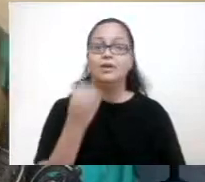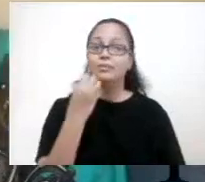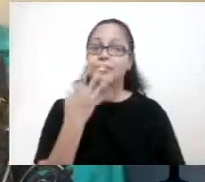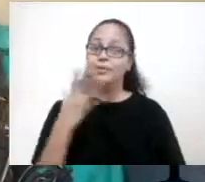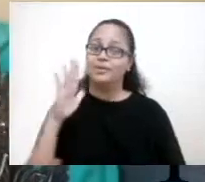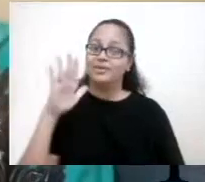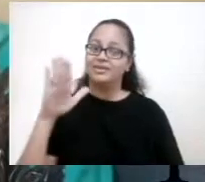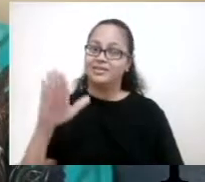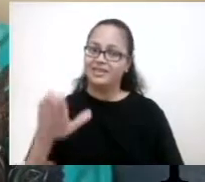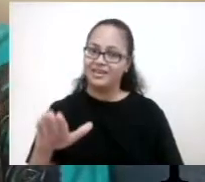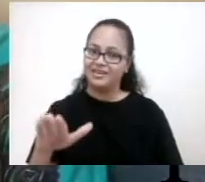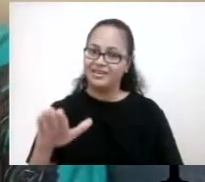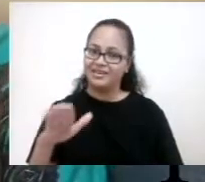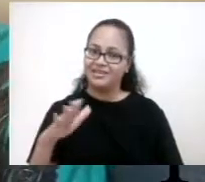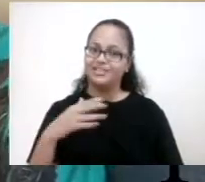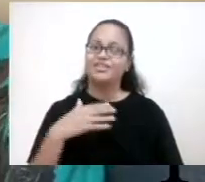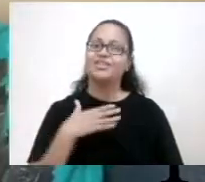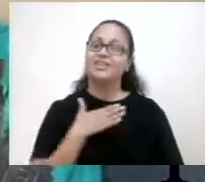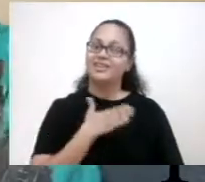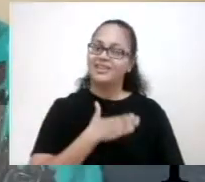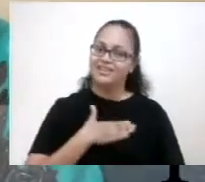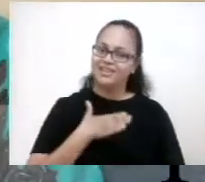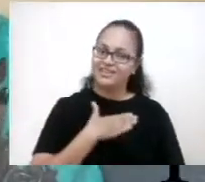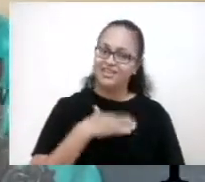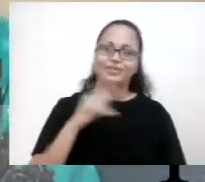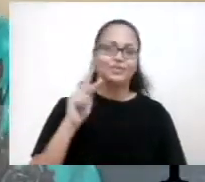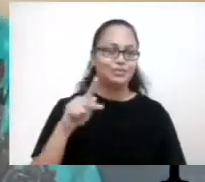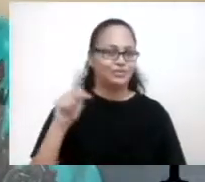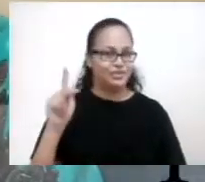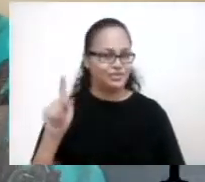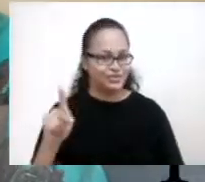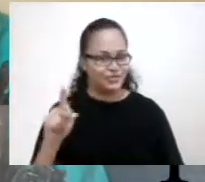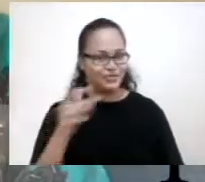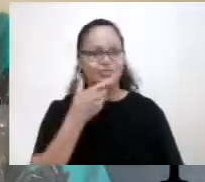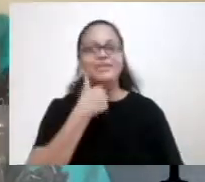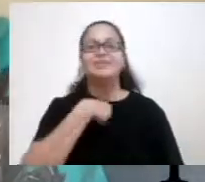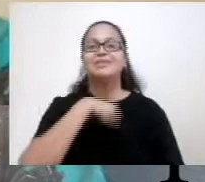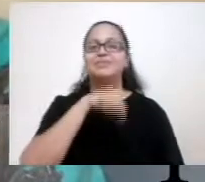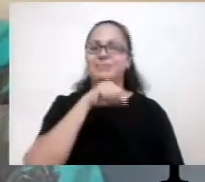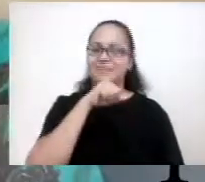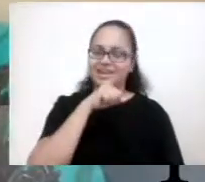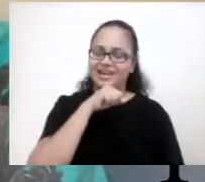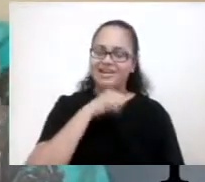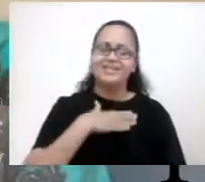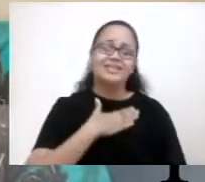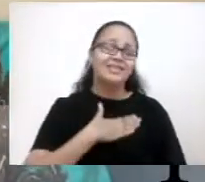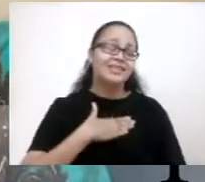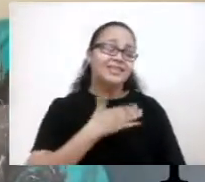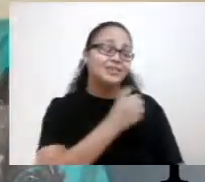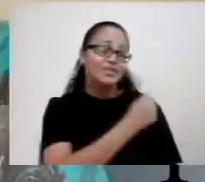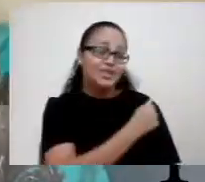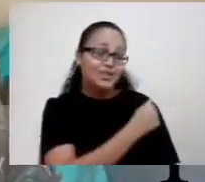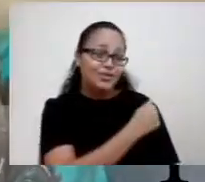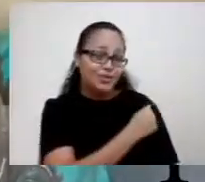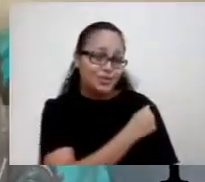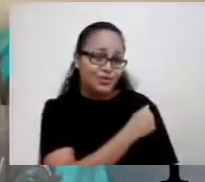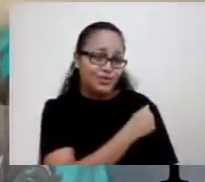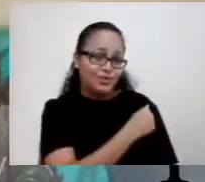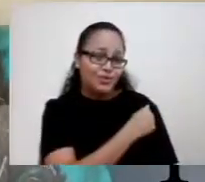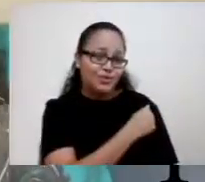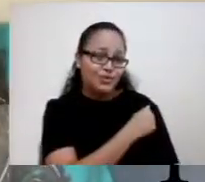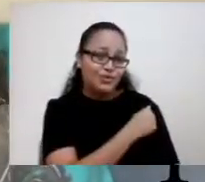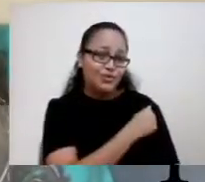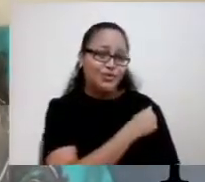Boa tarde, queridos mestres, queridos pais, queridos alunos da rede